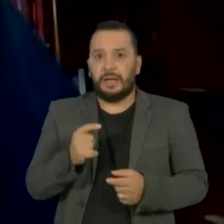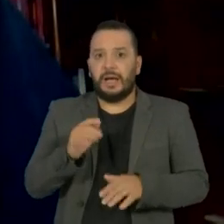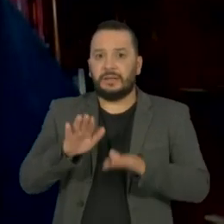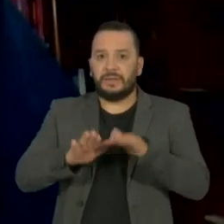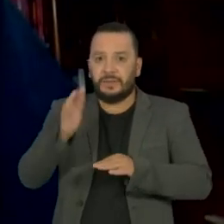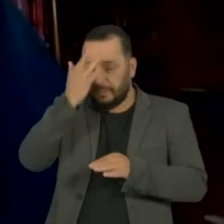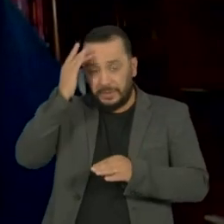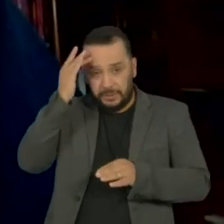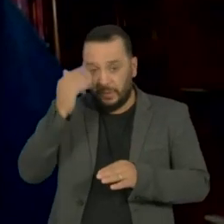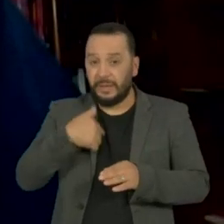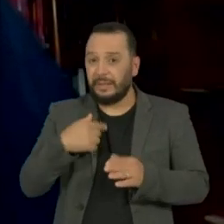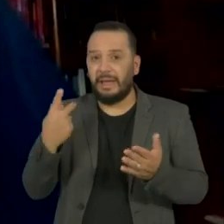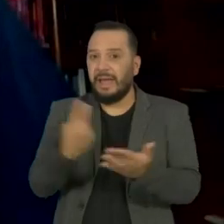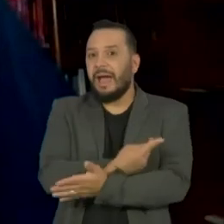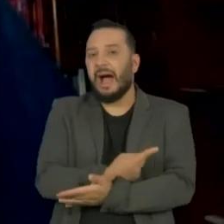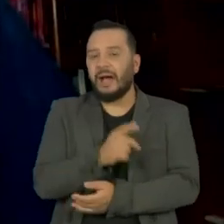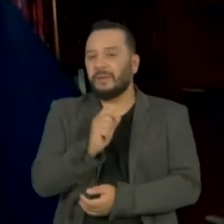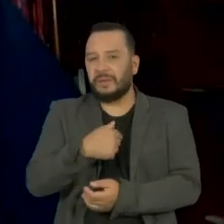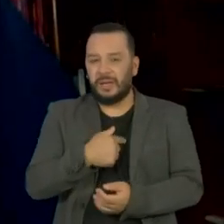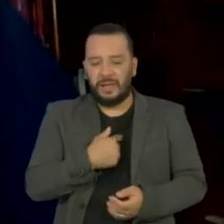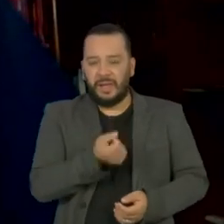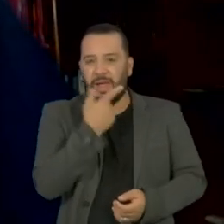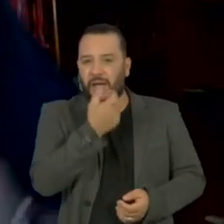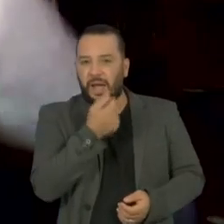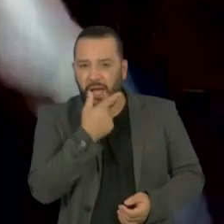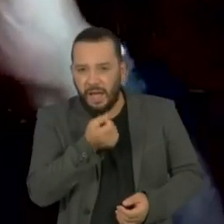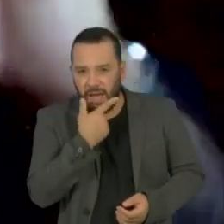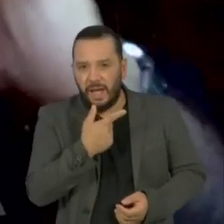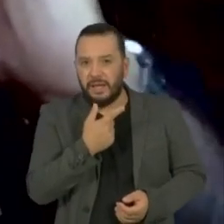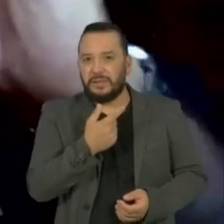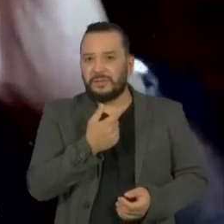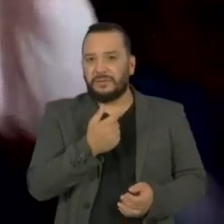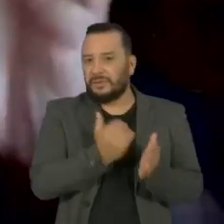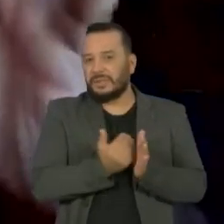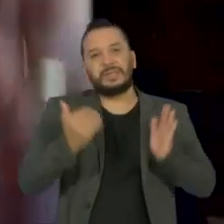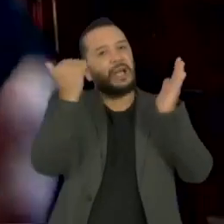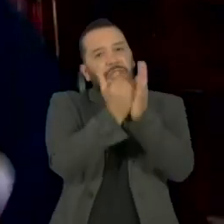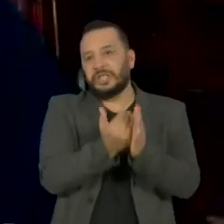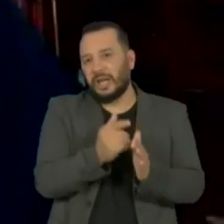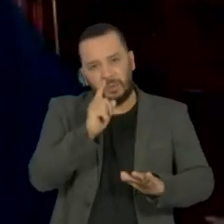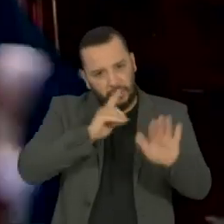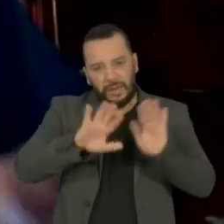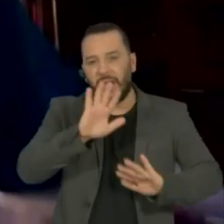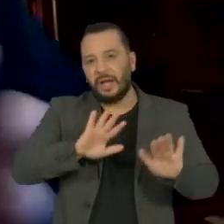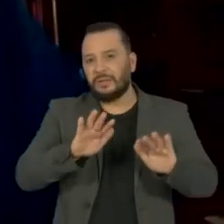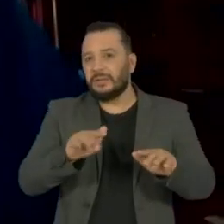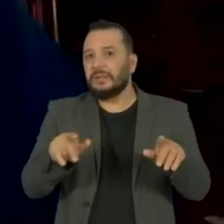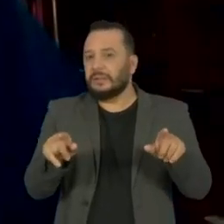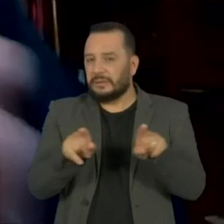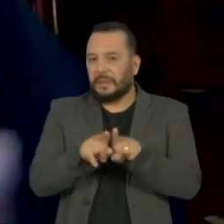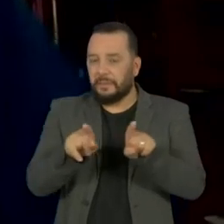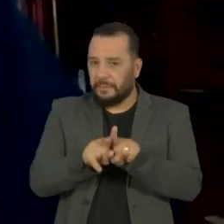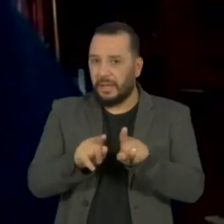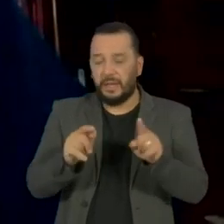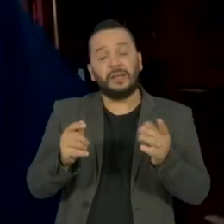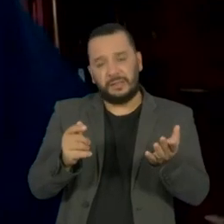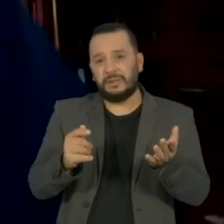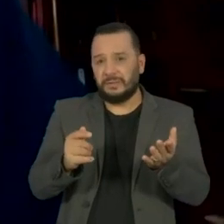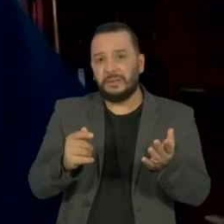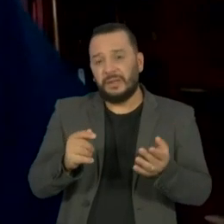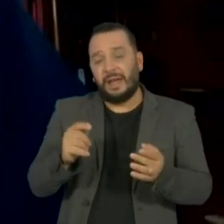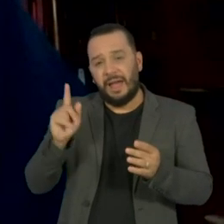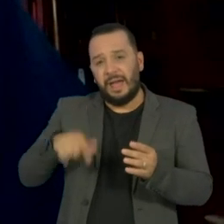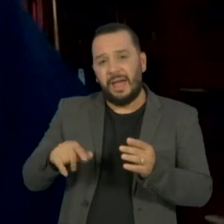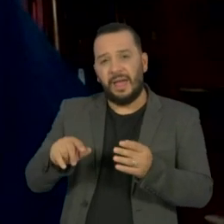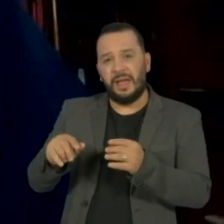substâncias, aumenta o nível de práticas que fazem a gente não pensar em nada. Isso são maneiras de negar